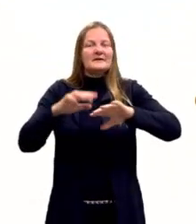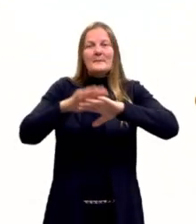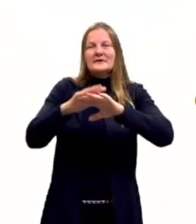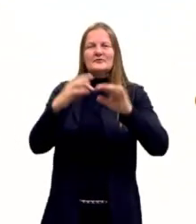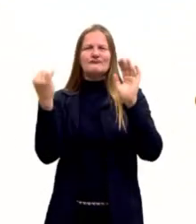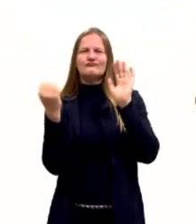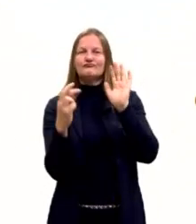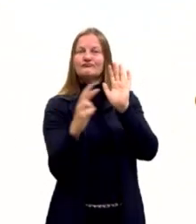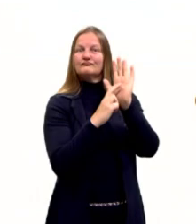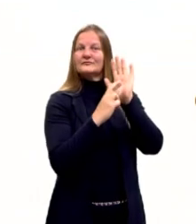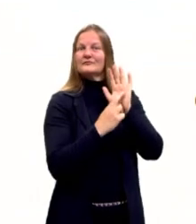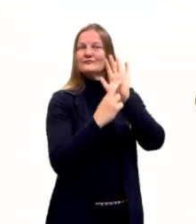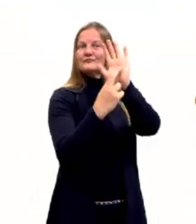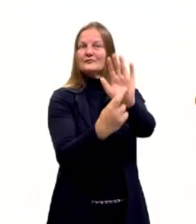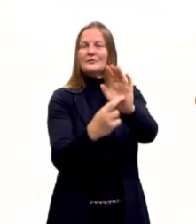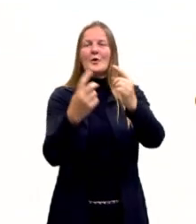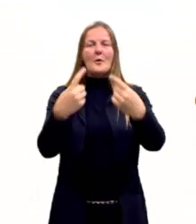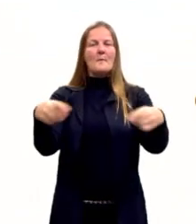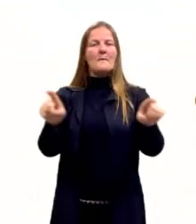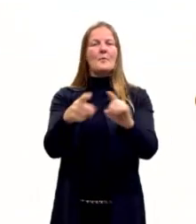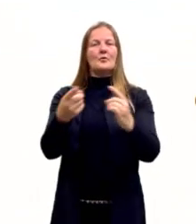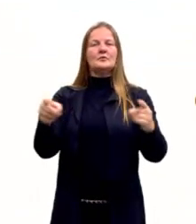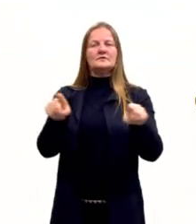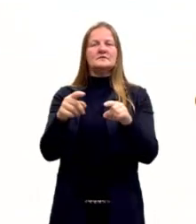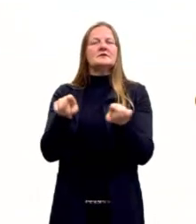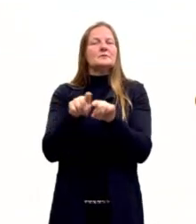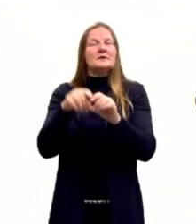música e também a astronomia.